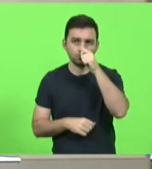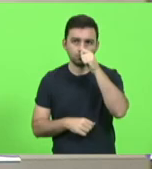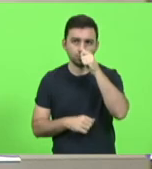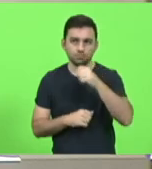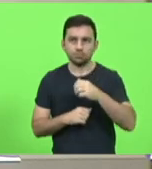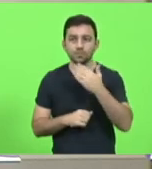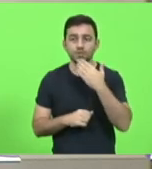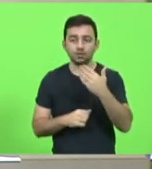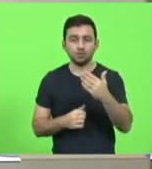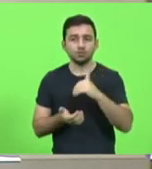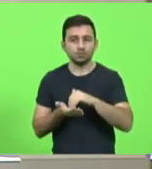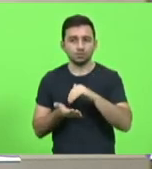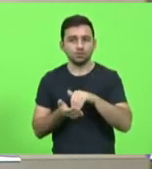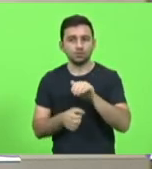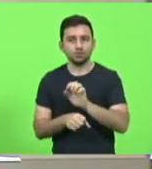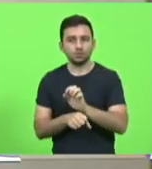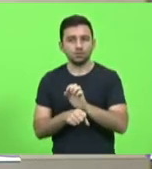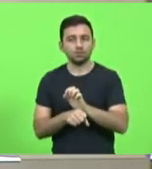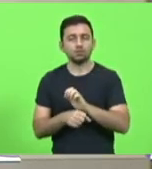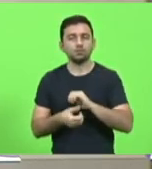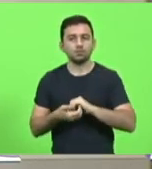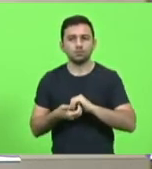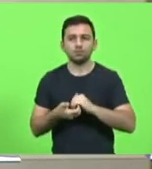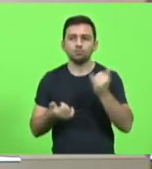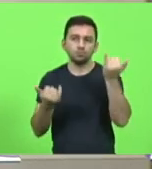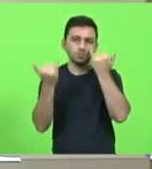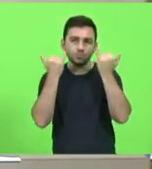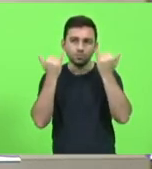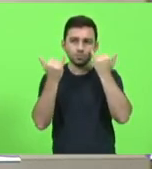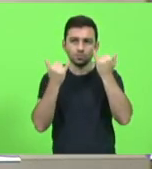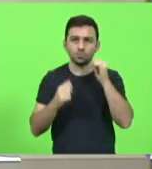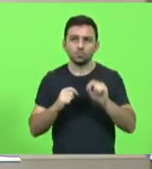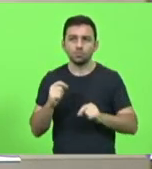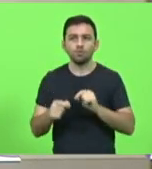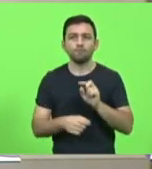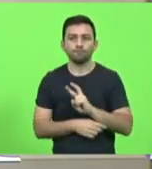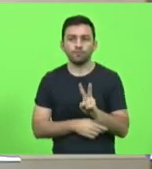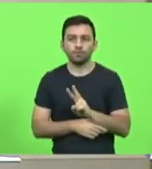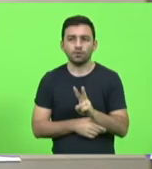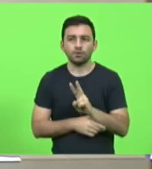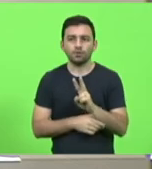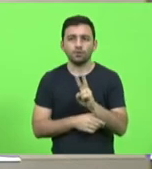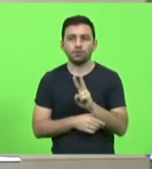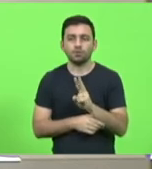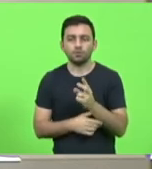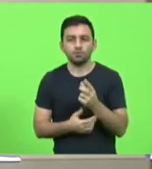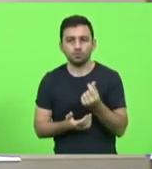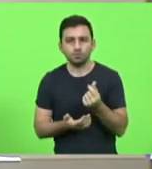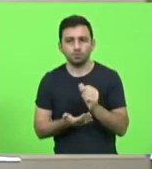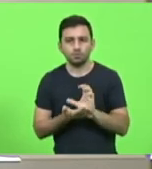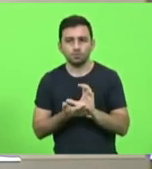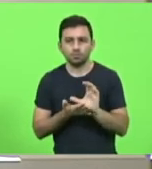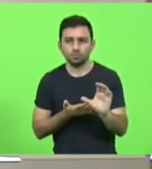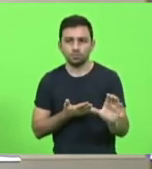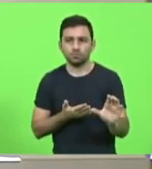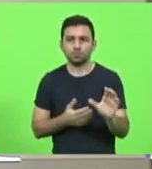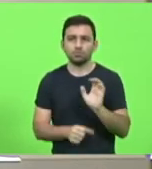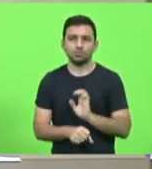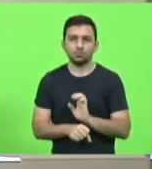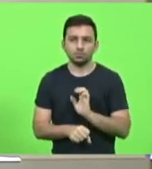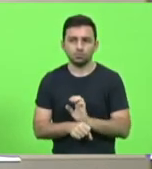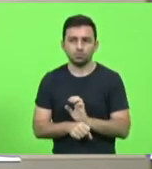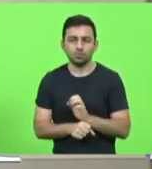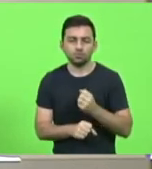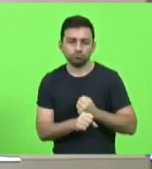solicitando ao secretário do Estado da Casa Civil informações acerca dos valores repassados pelo Estado para